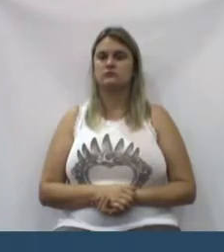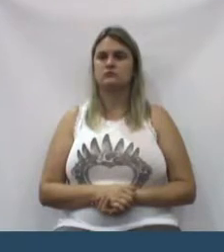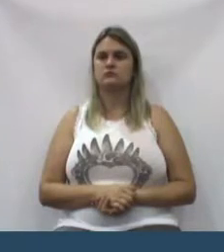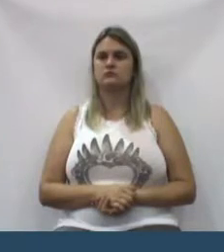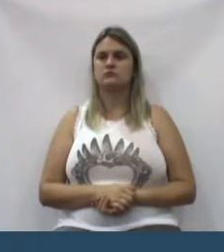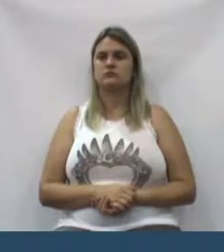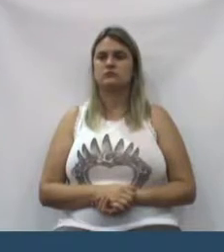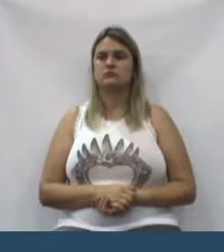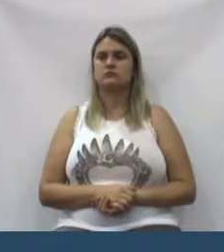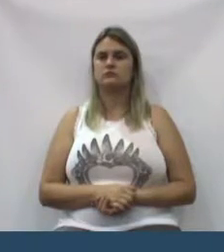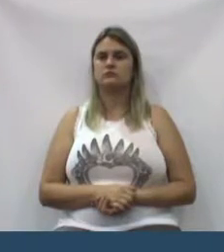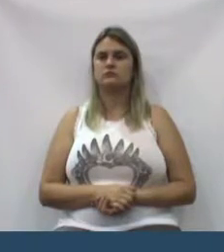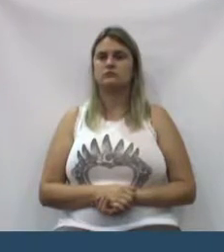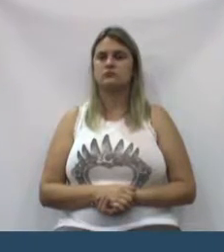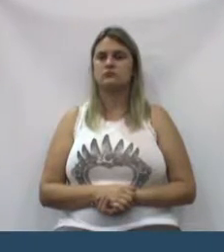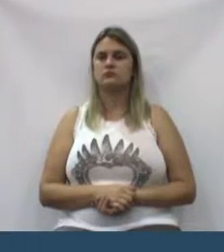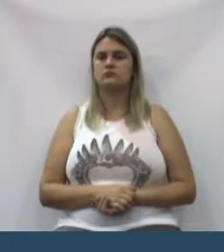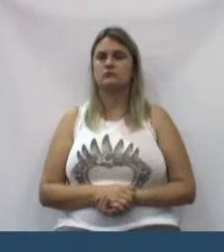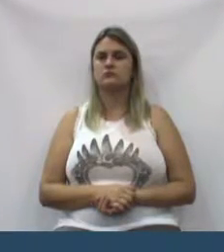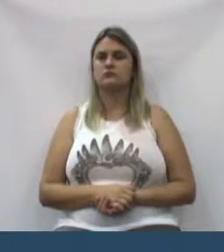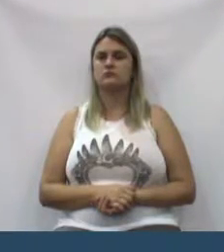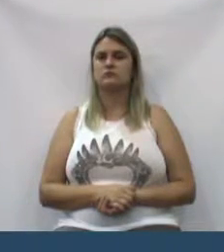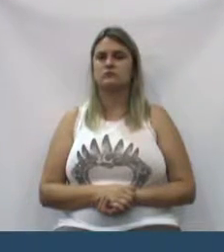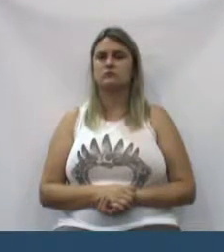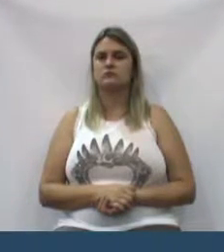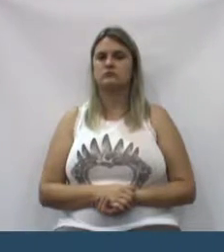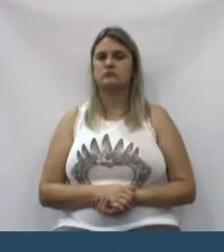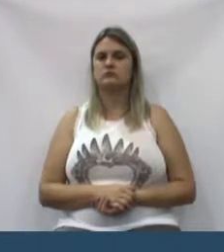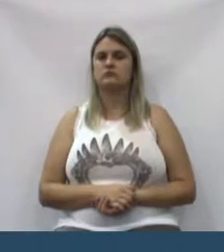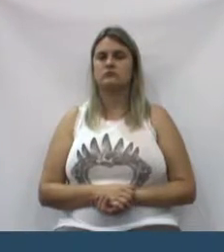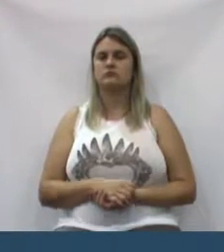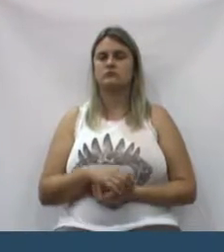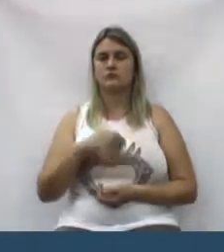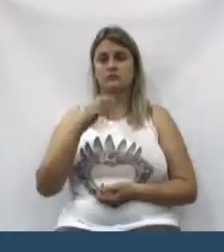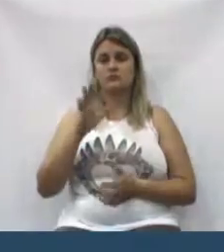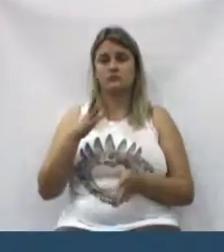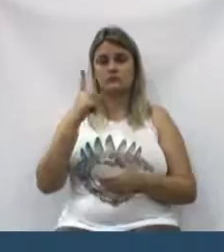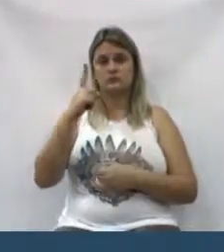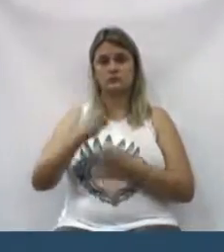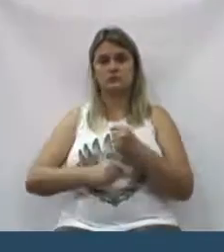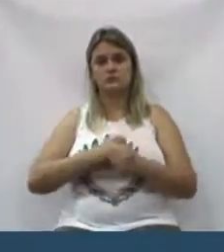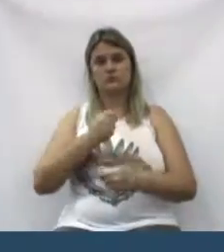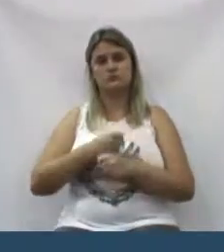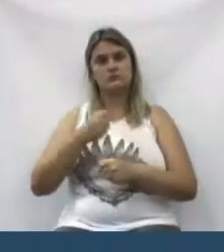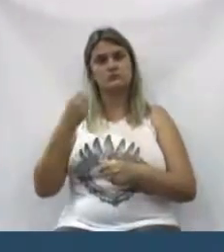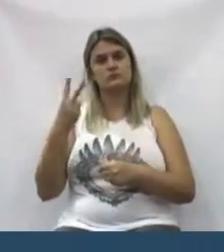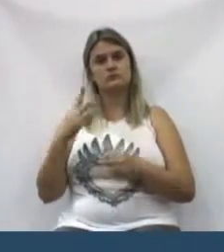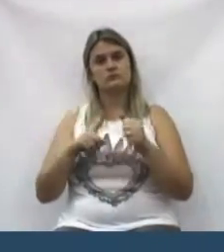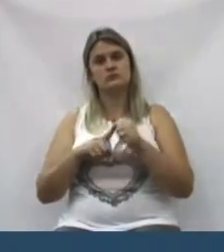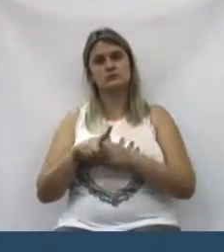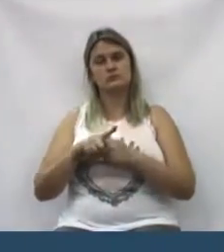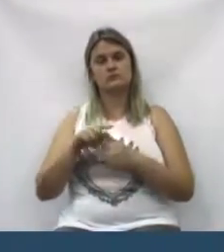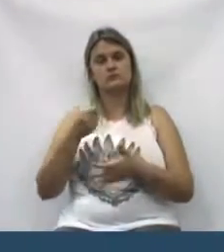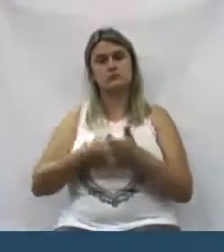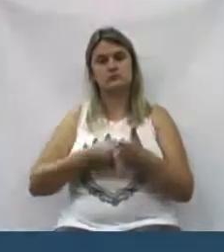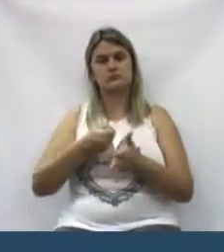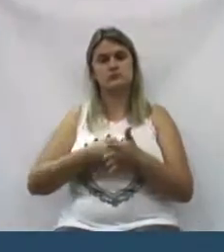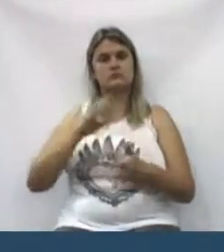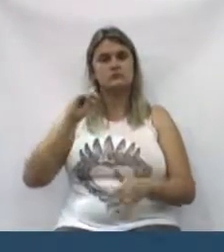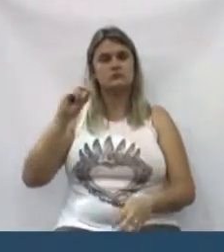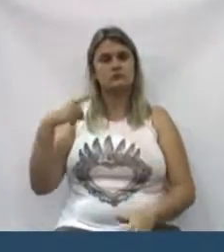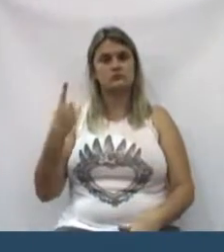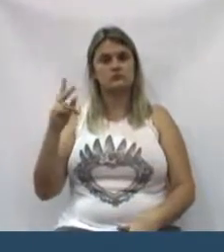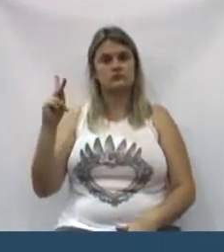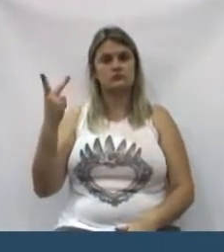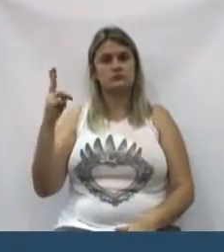a luta do deputado Simbaque, nós temos